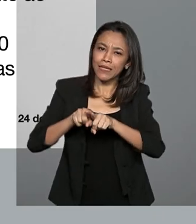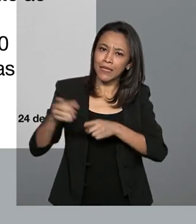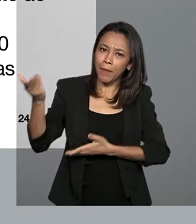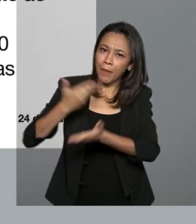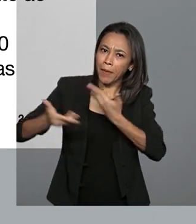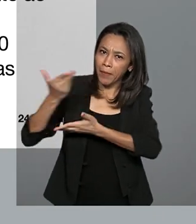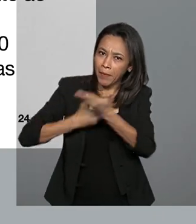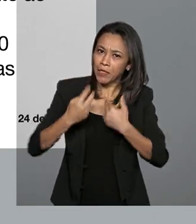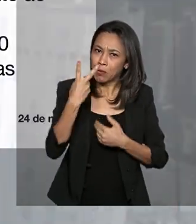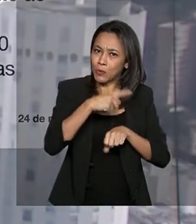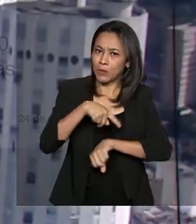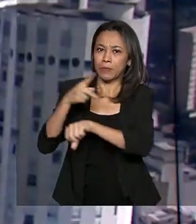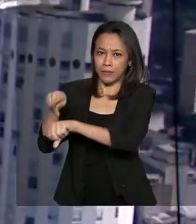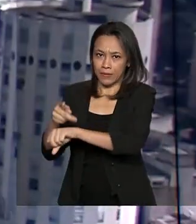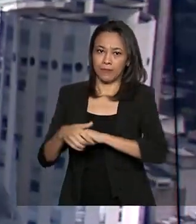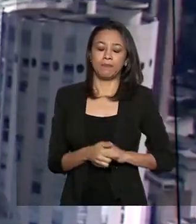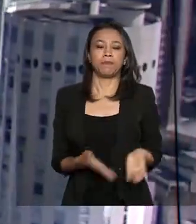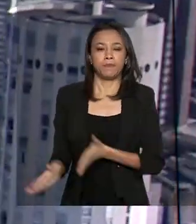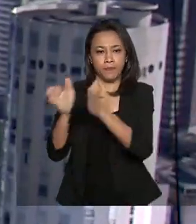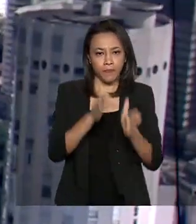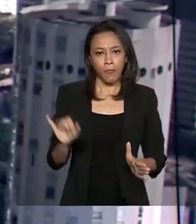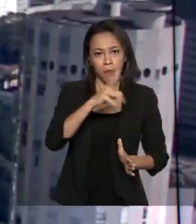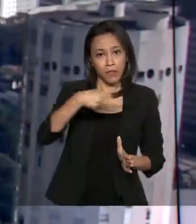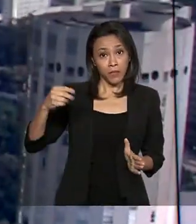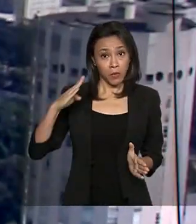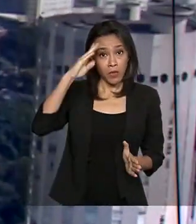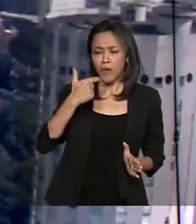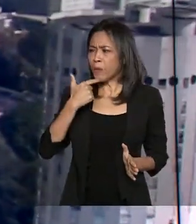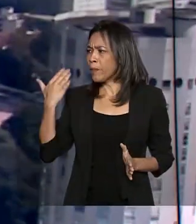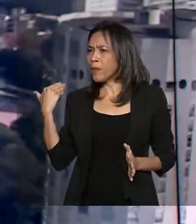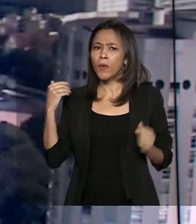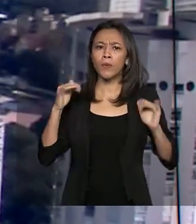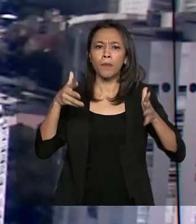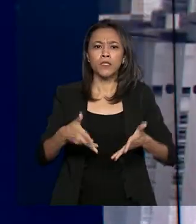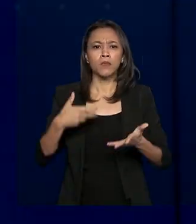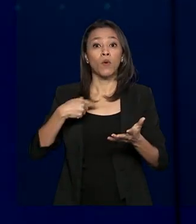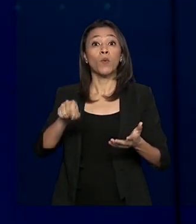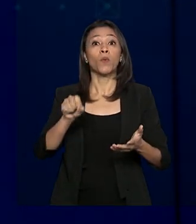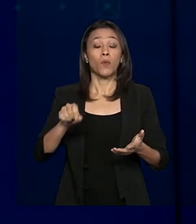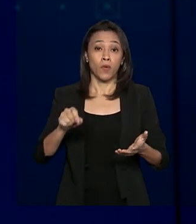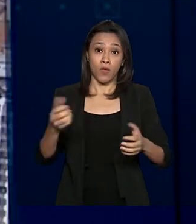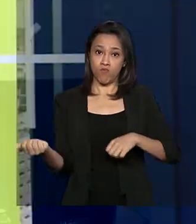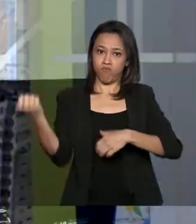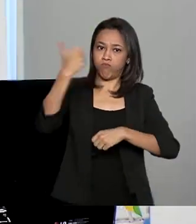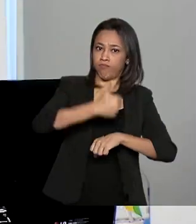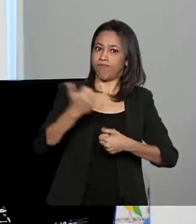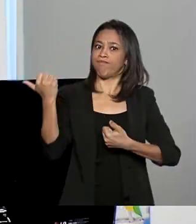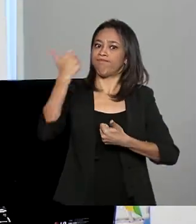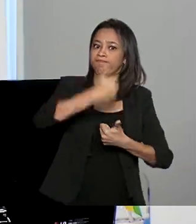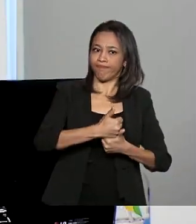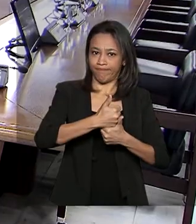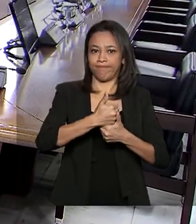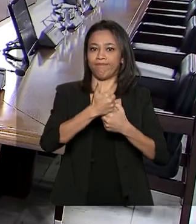democracias. O presidente Jair Bolsonaro participou agora há pouco da posse do subprocurador-geral da República,